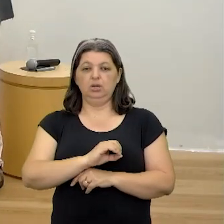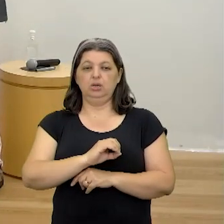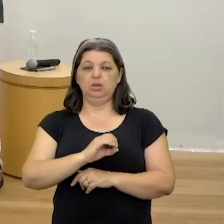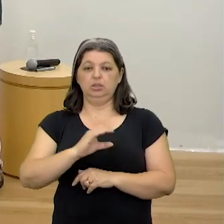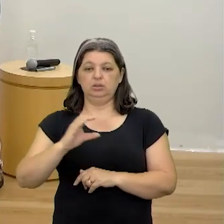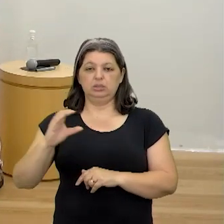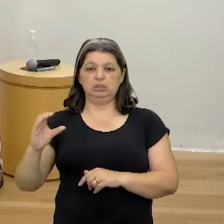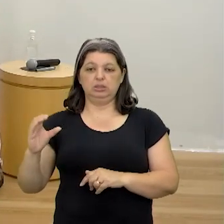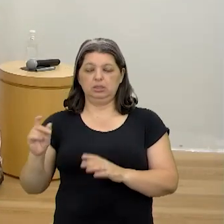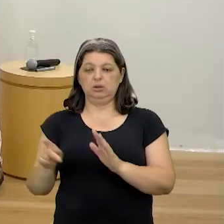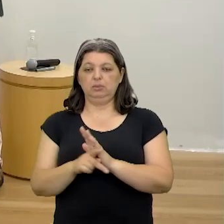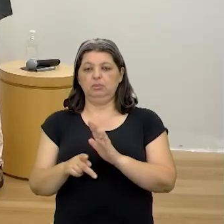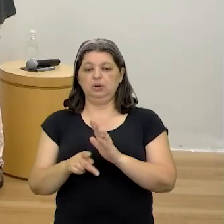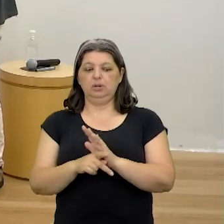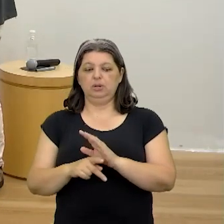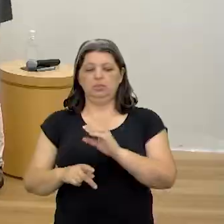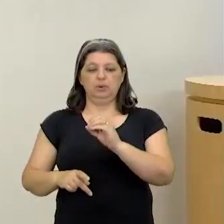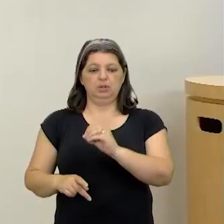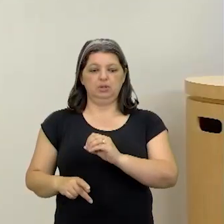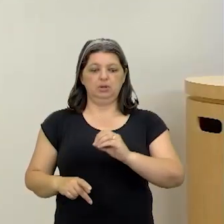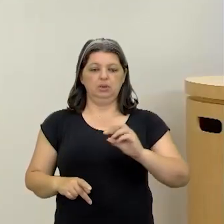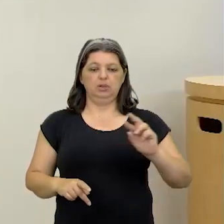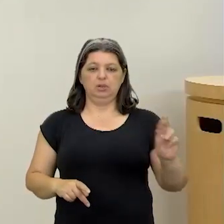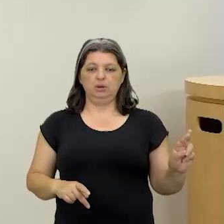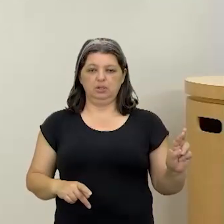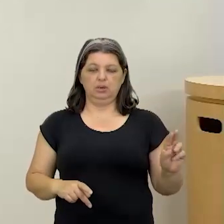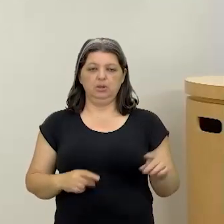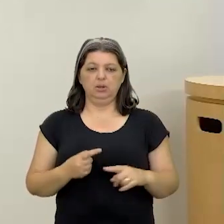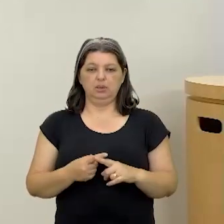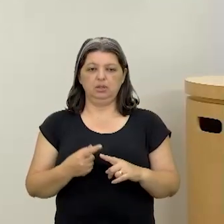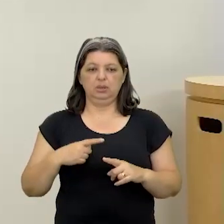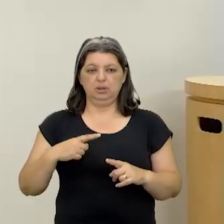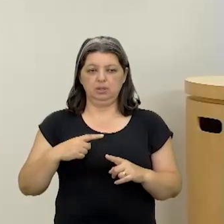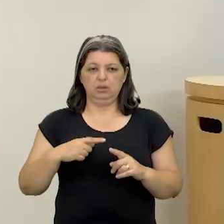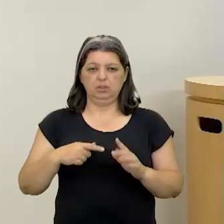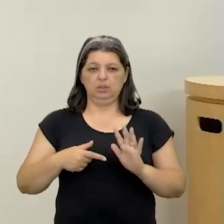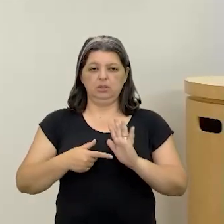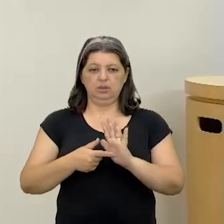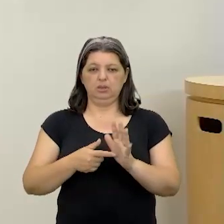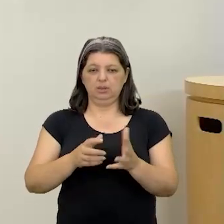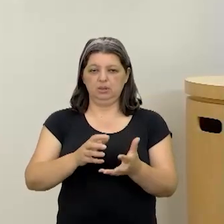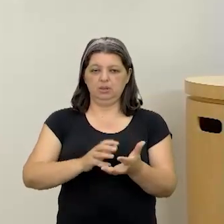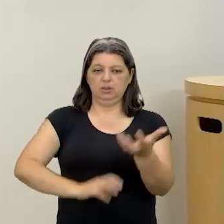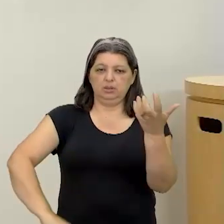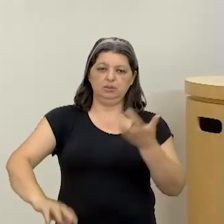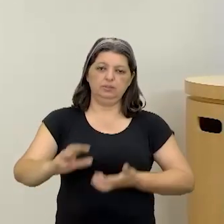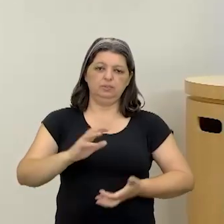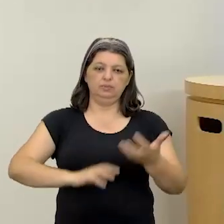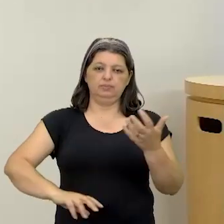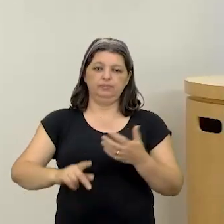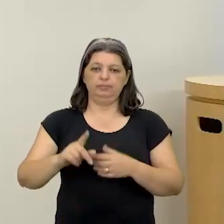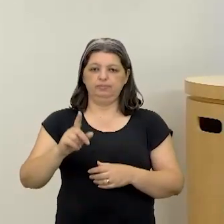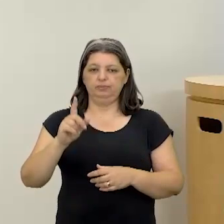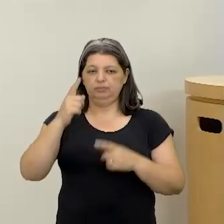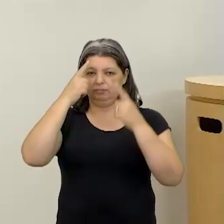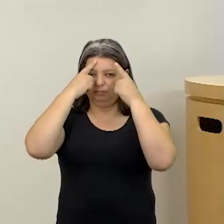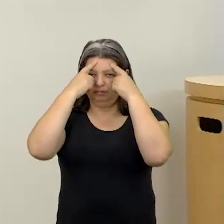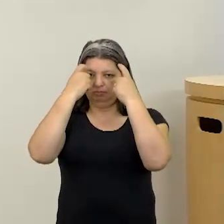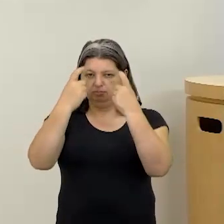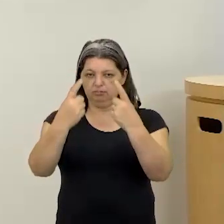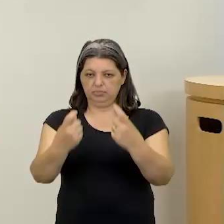oriental, de um purismo às tradições chinesas. E ela acabou se revelando altamente violenta.